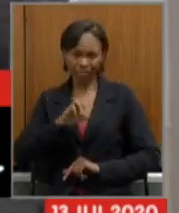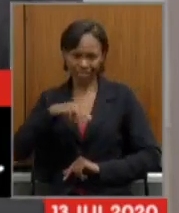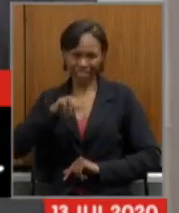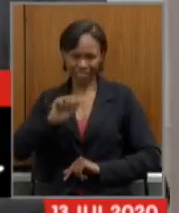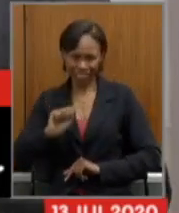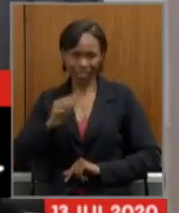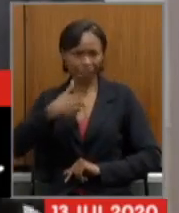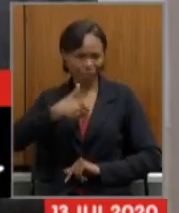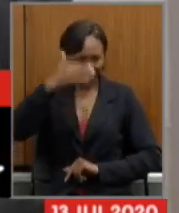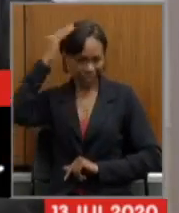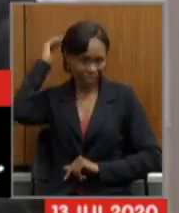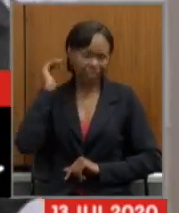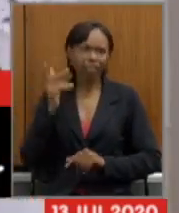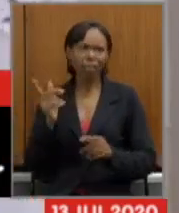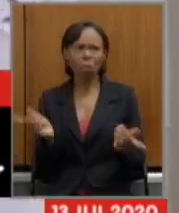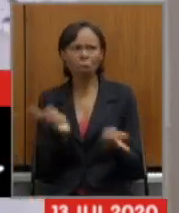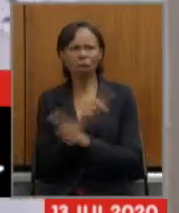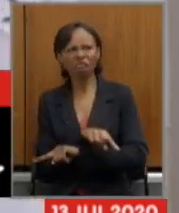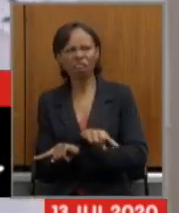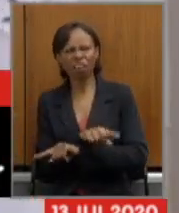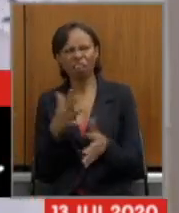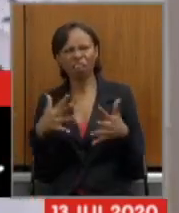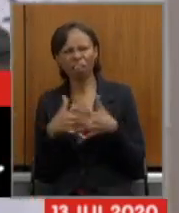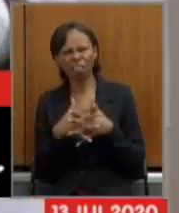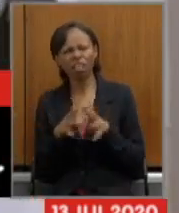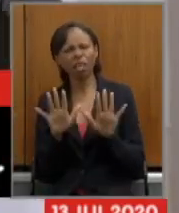se eu não estou equivocado foi o deputado